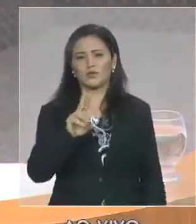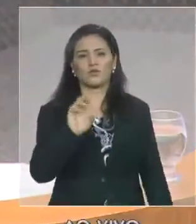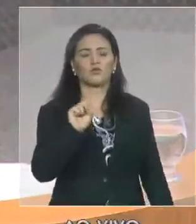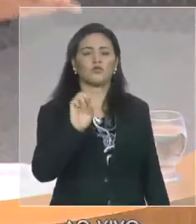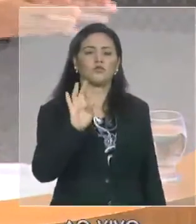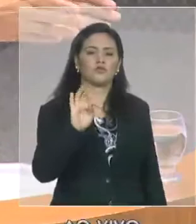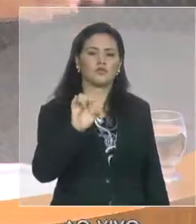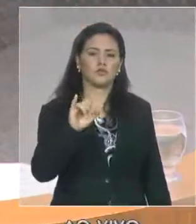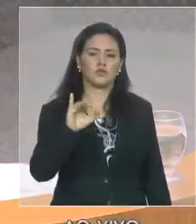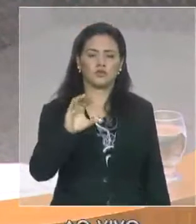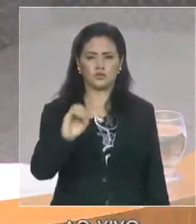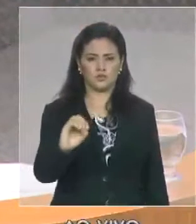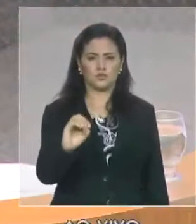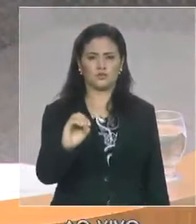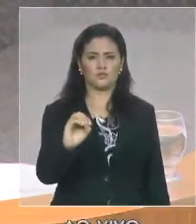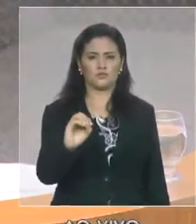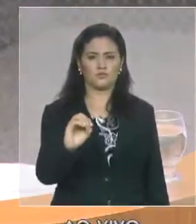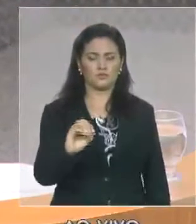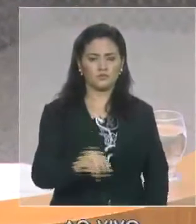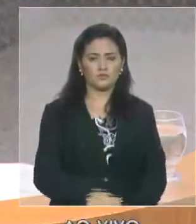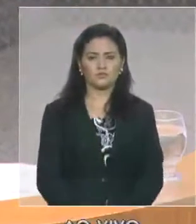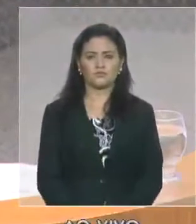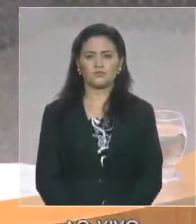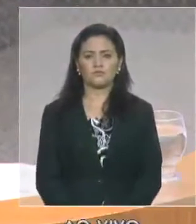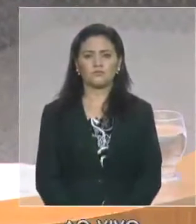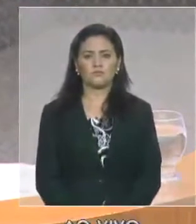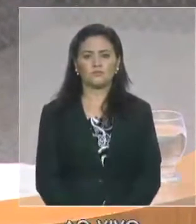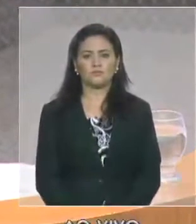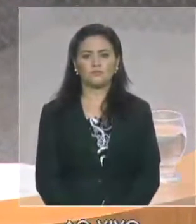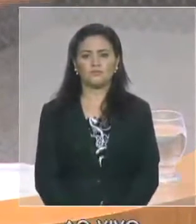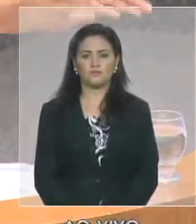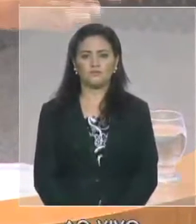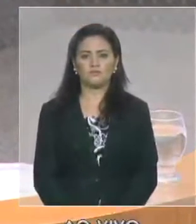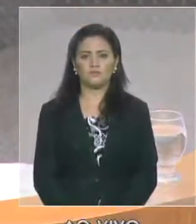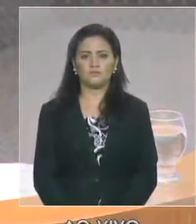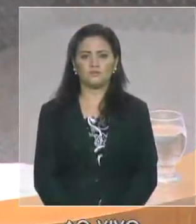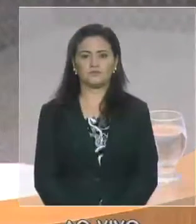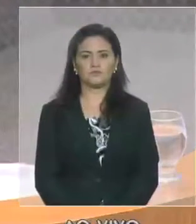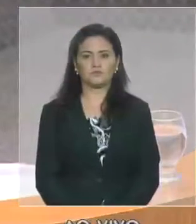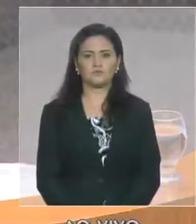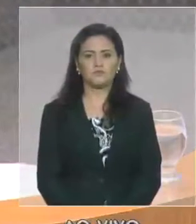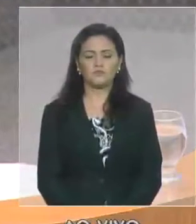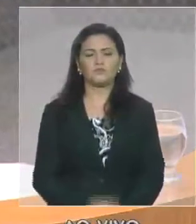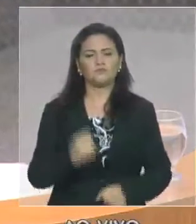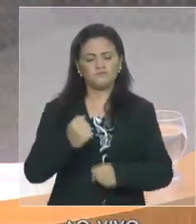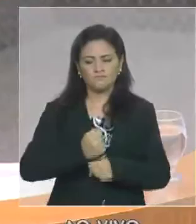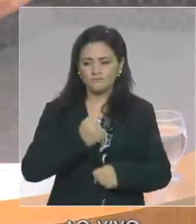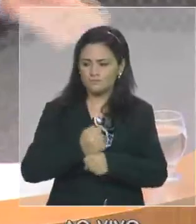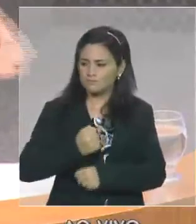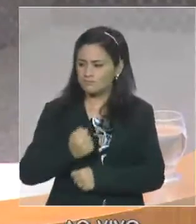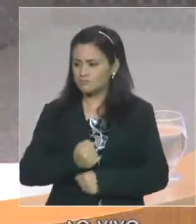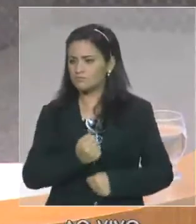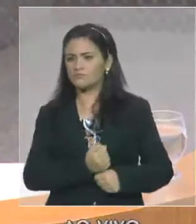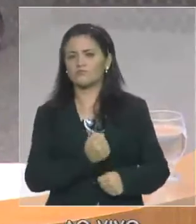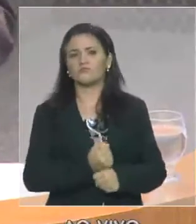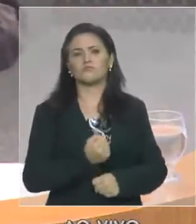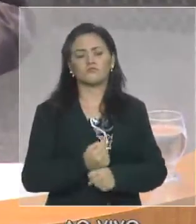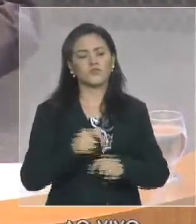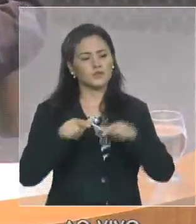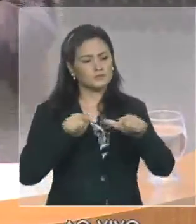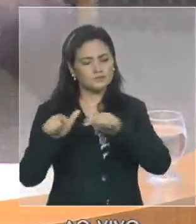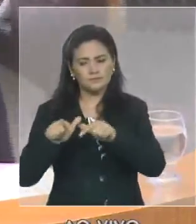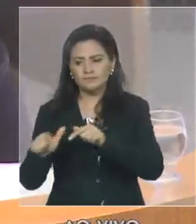são mantidos e as obras, serviços, políticas, derivadas de